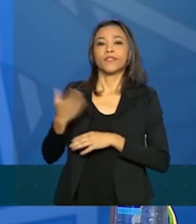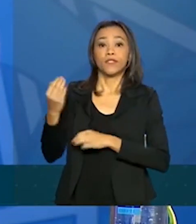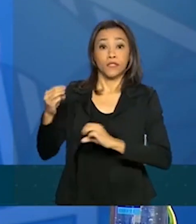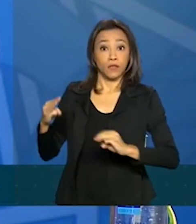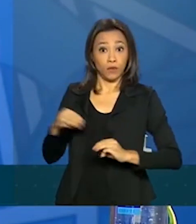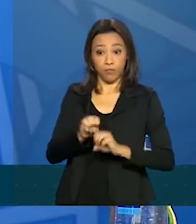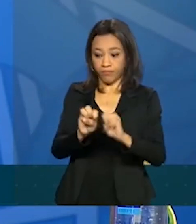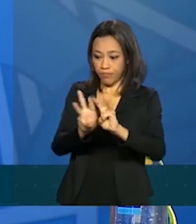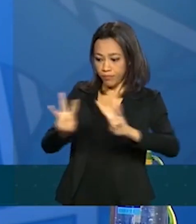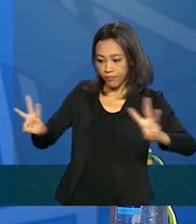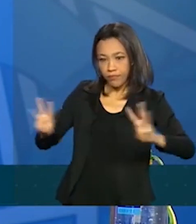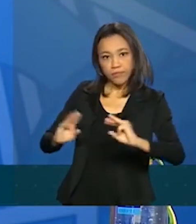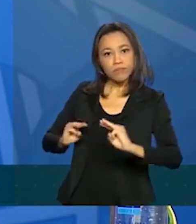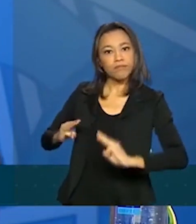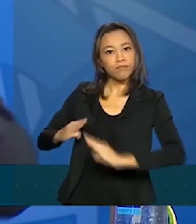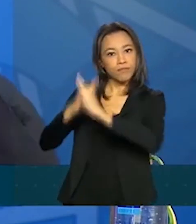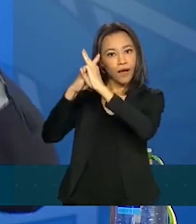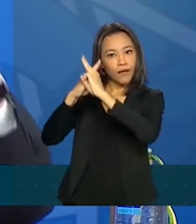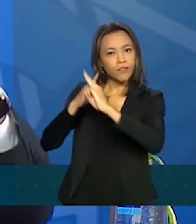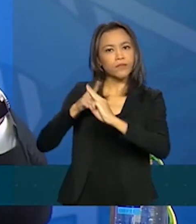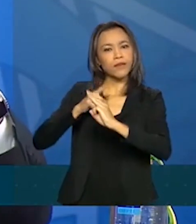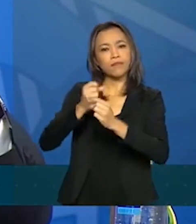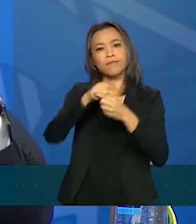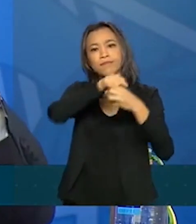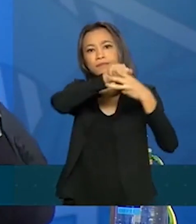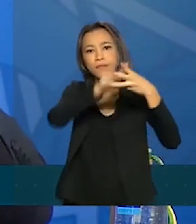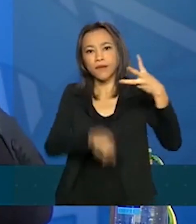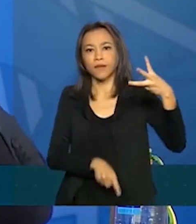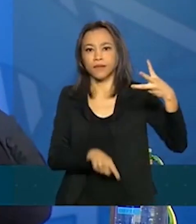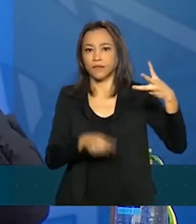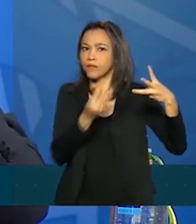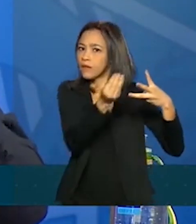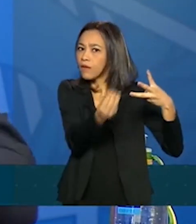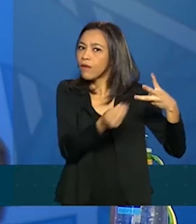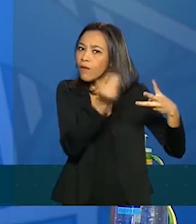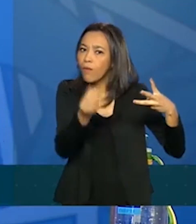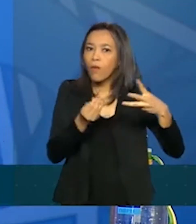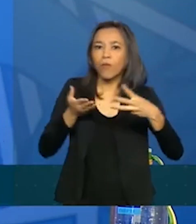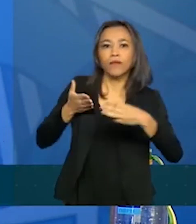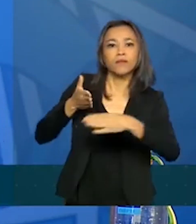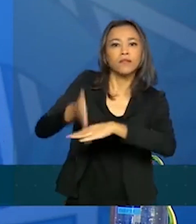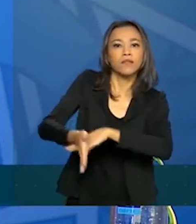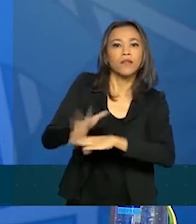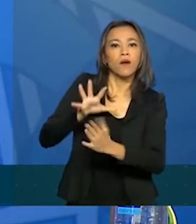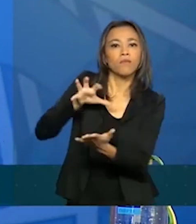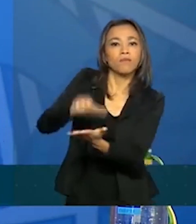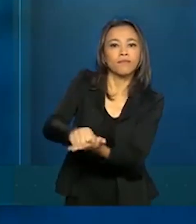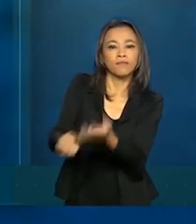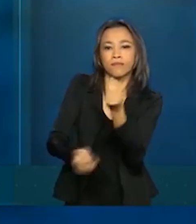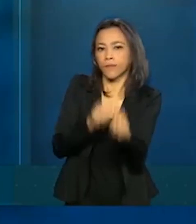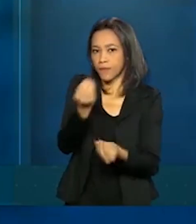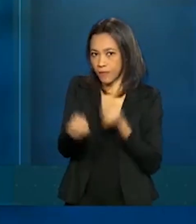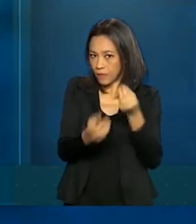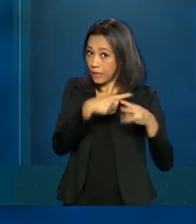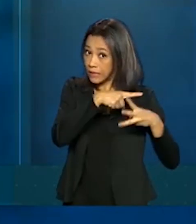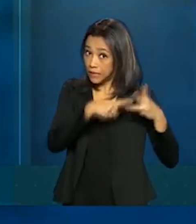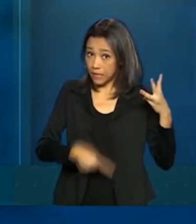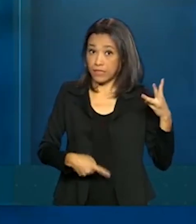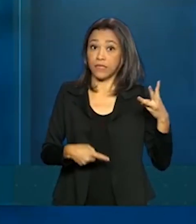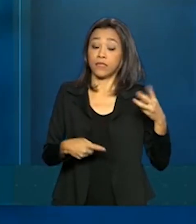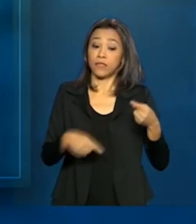as pessoas já têm três formas de poder acessar o seu cadastramento. O